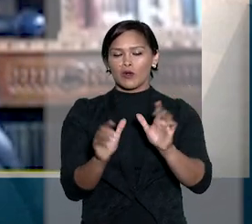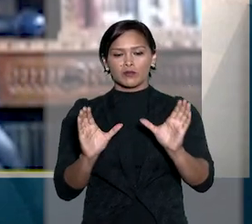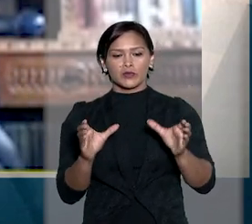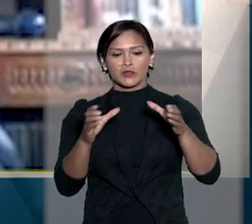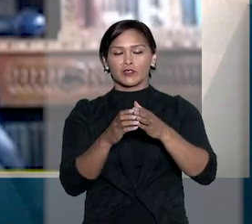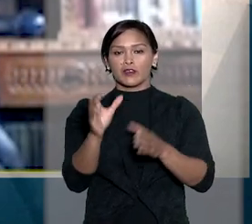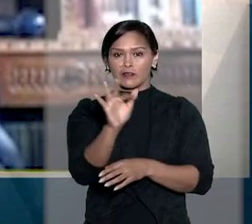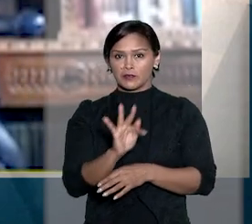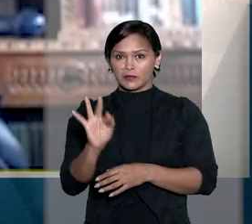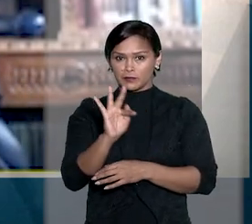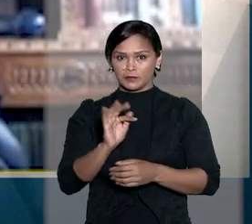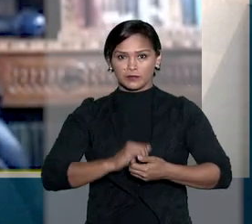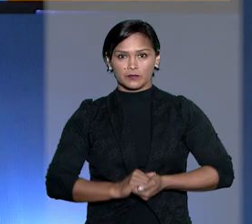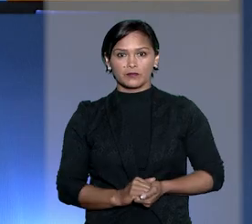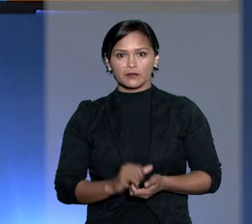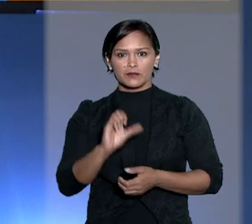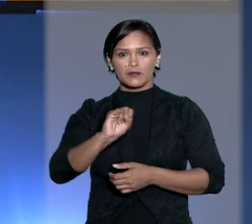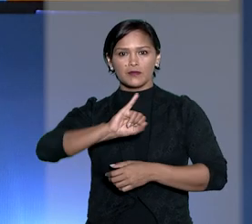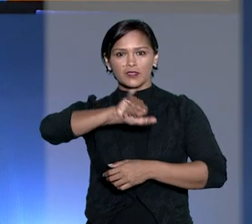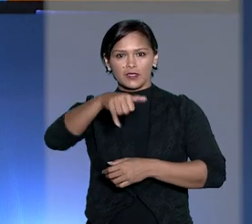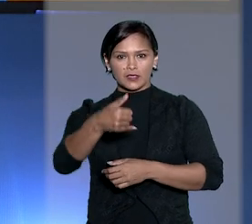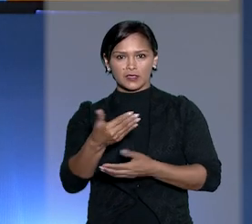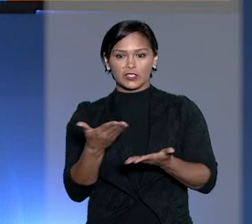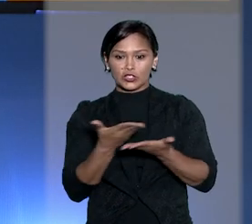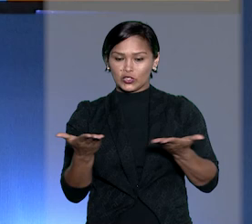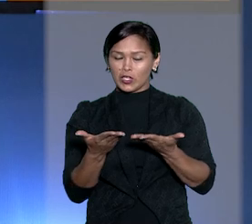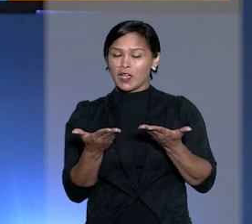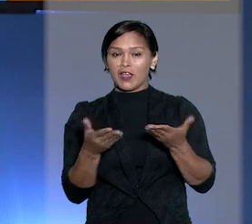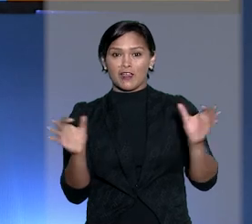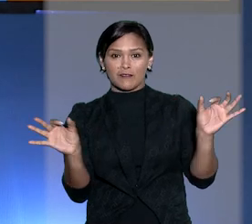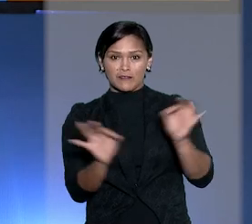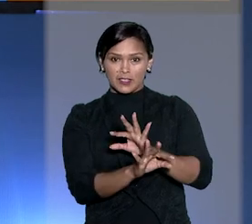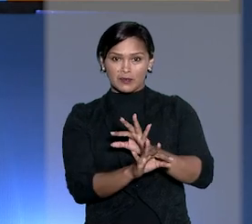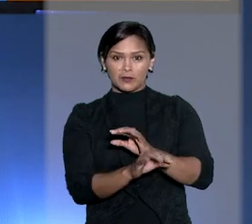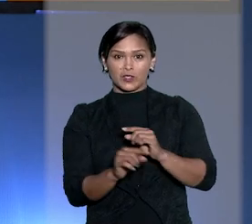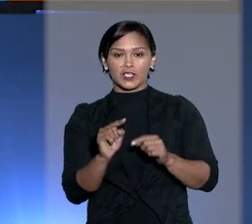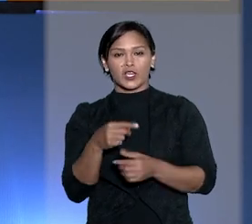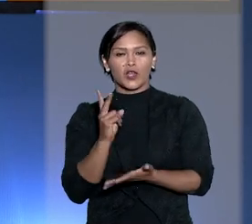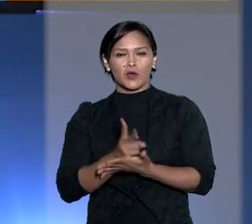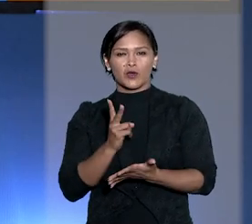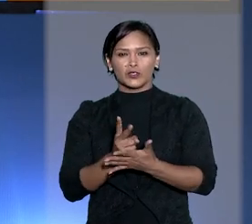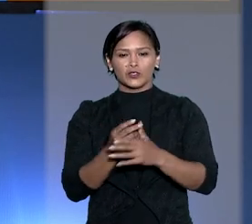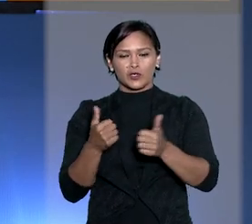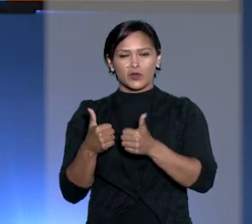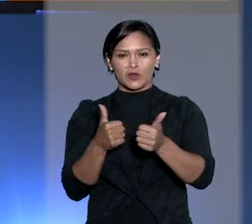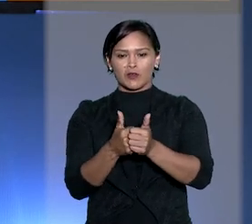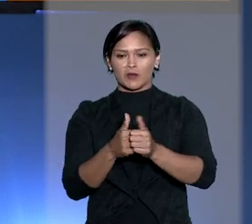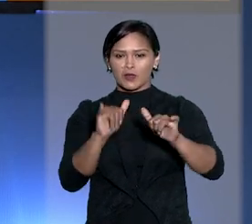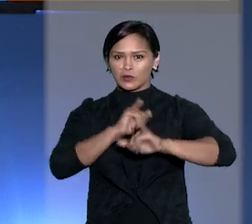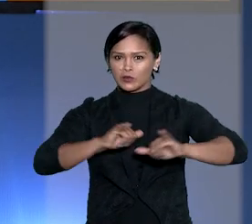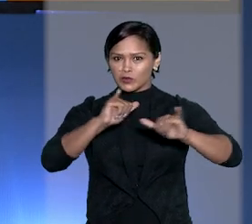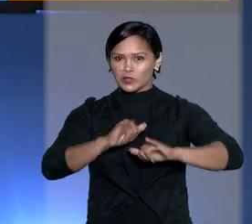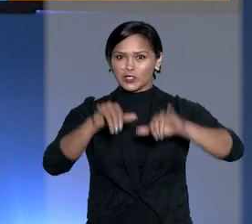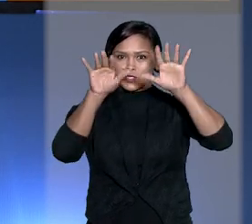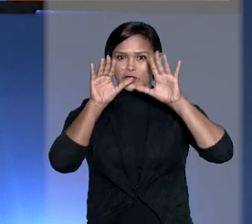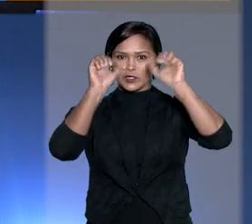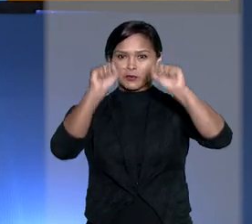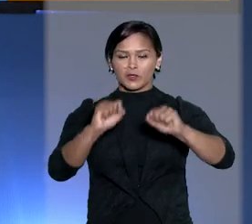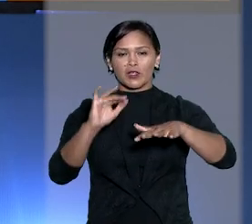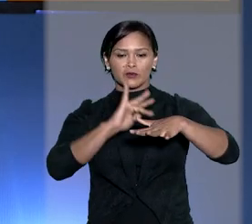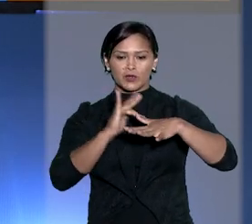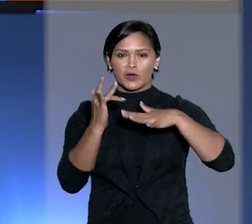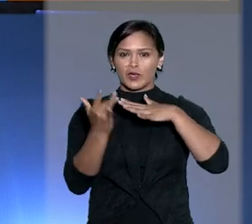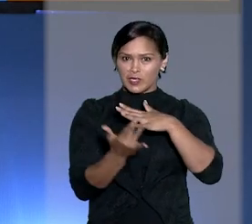outra unidade da federação. O STJ Notícias fica por aqui. Continue acompanhando as notícias do